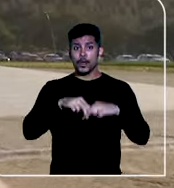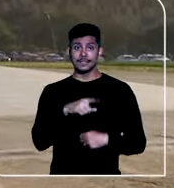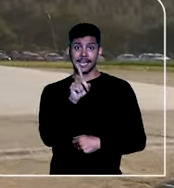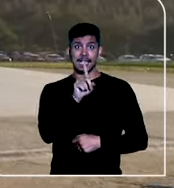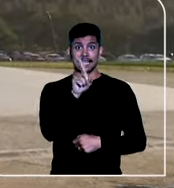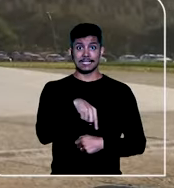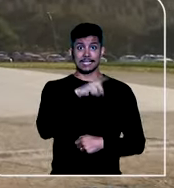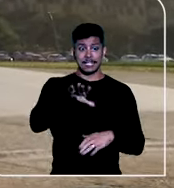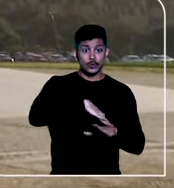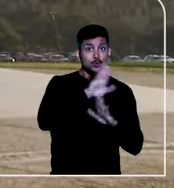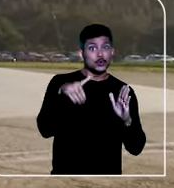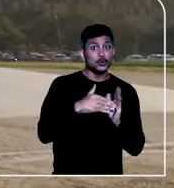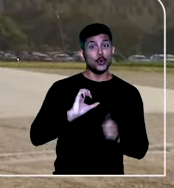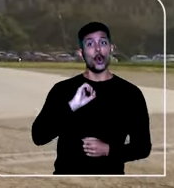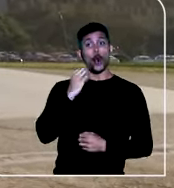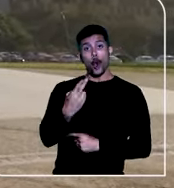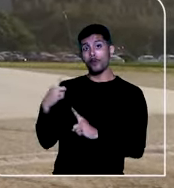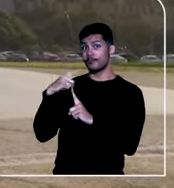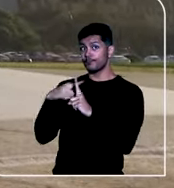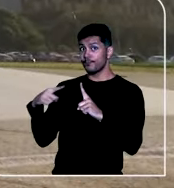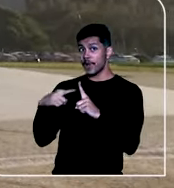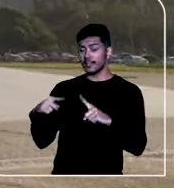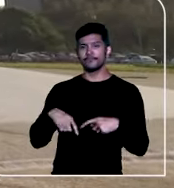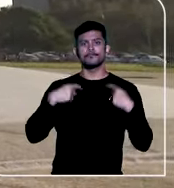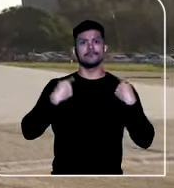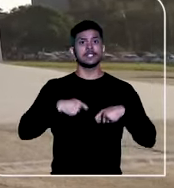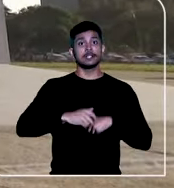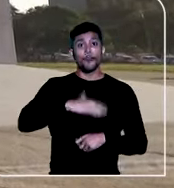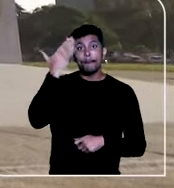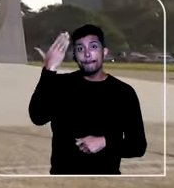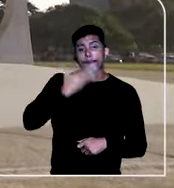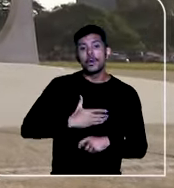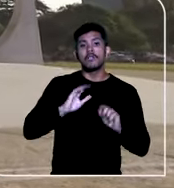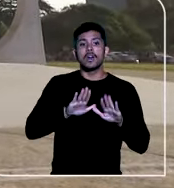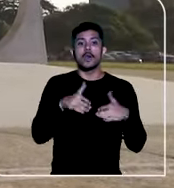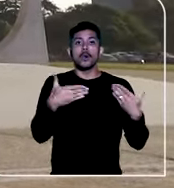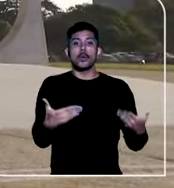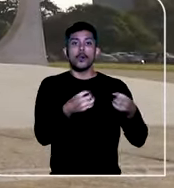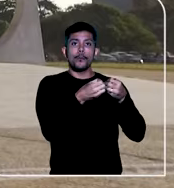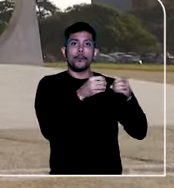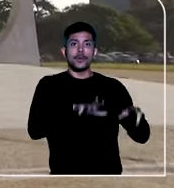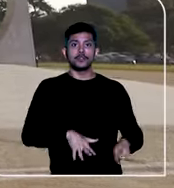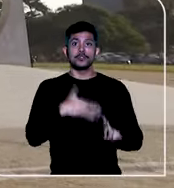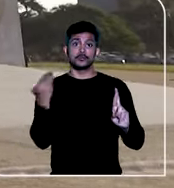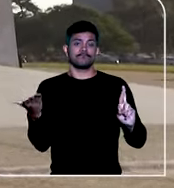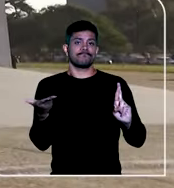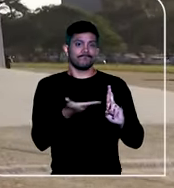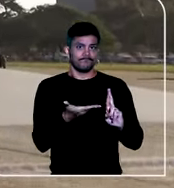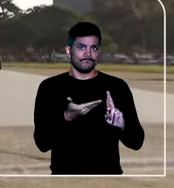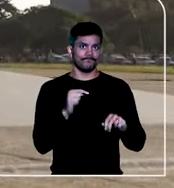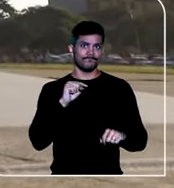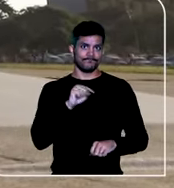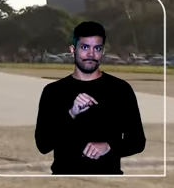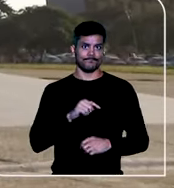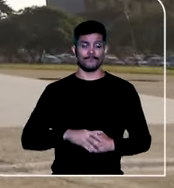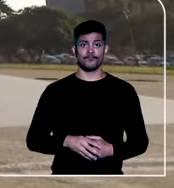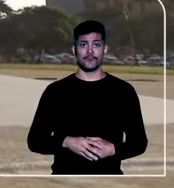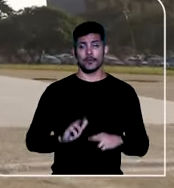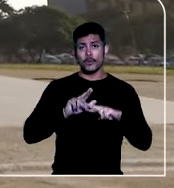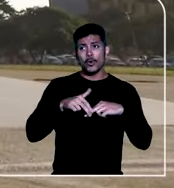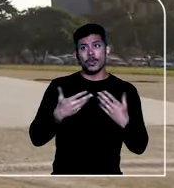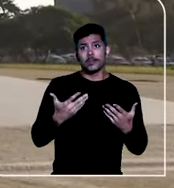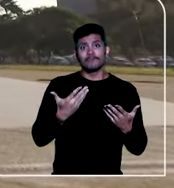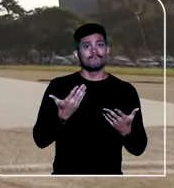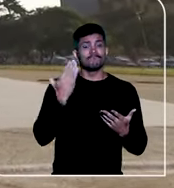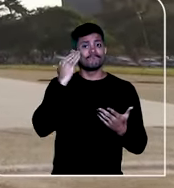nulidade absoluta quanto relativa, é necessária a demonstração do prejuízo concreto à parte que suscita a irregularidade,